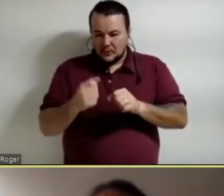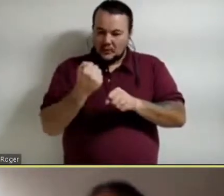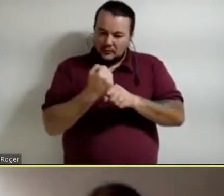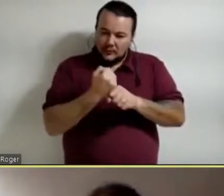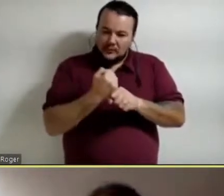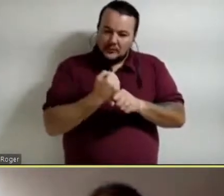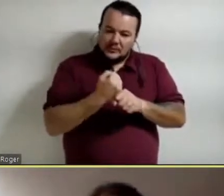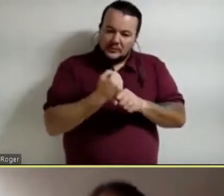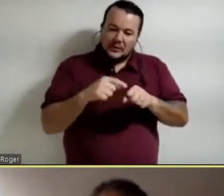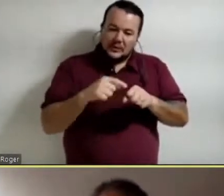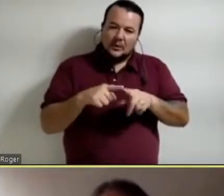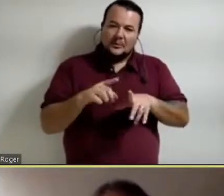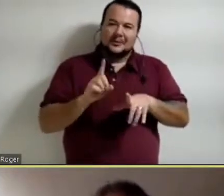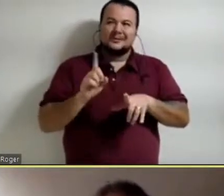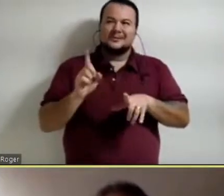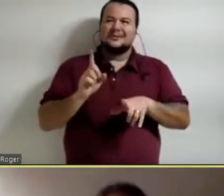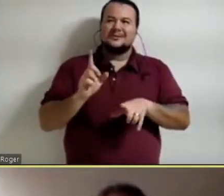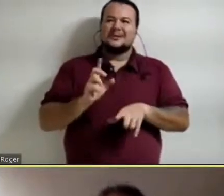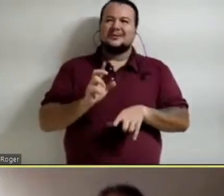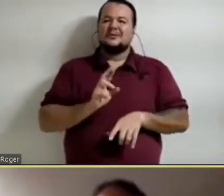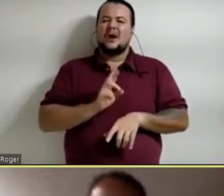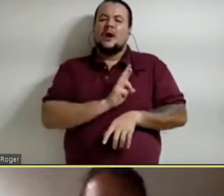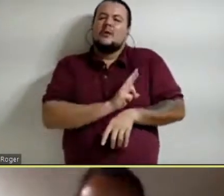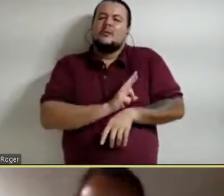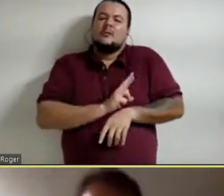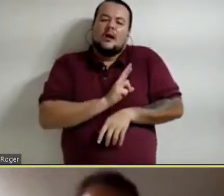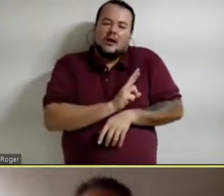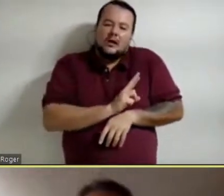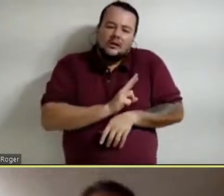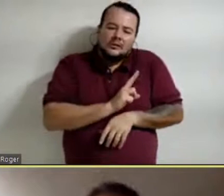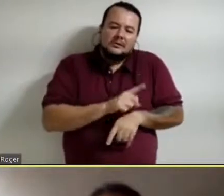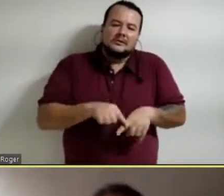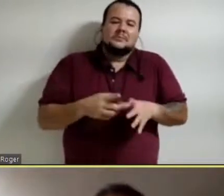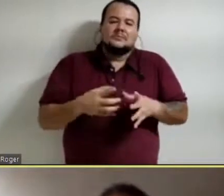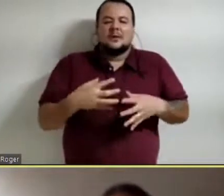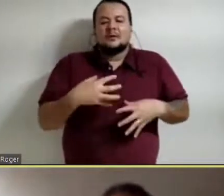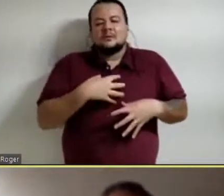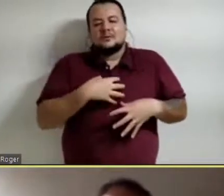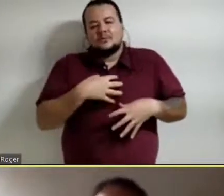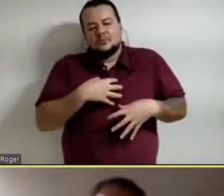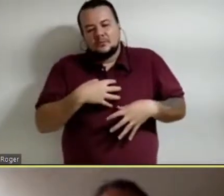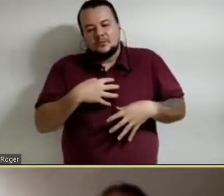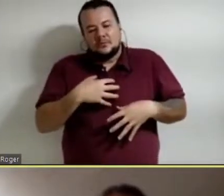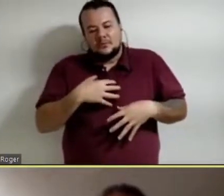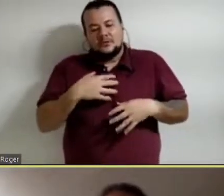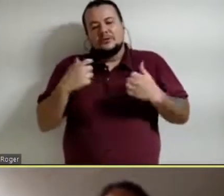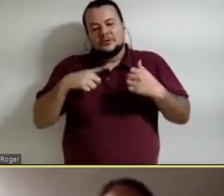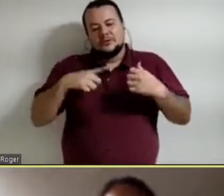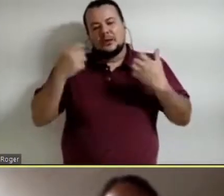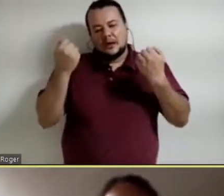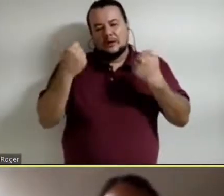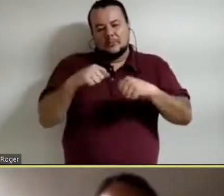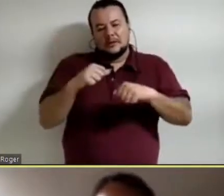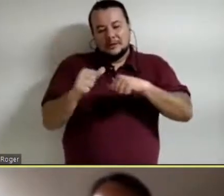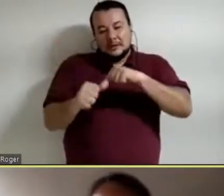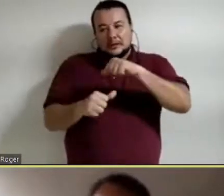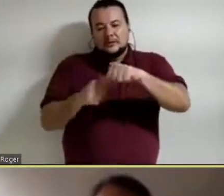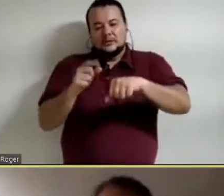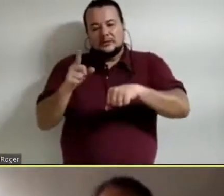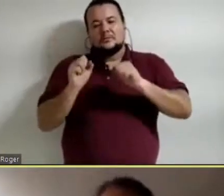em um sentido mais bem de ser capazes de transformá-las e que permitam traspasar como